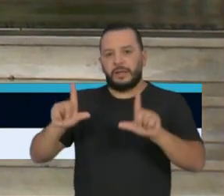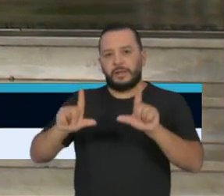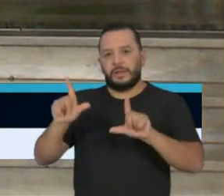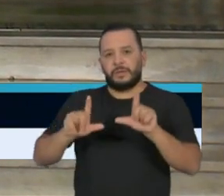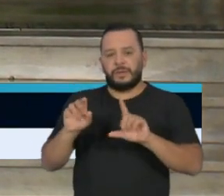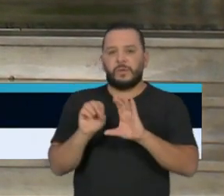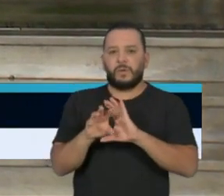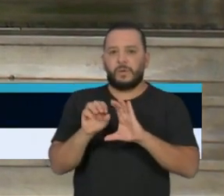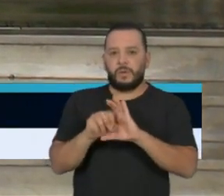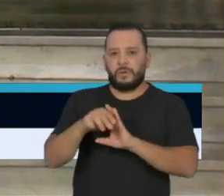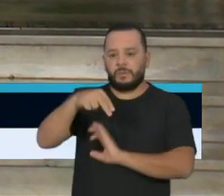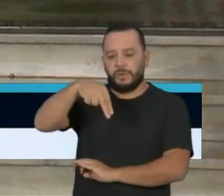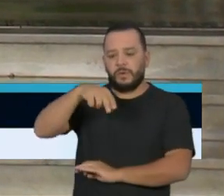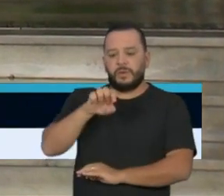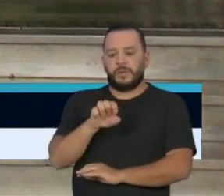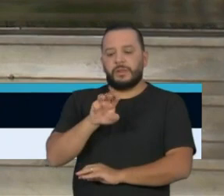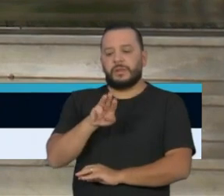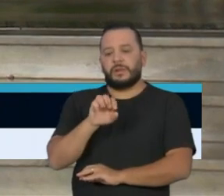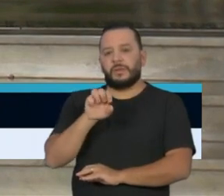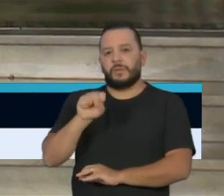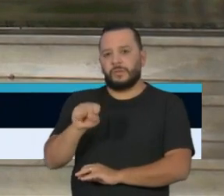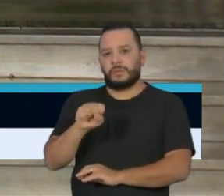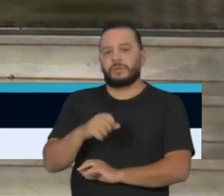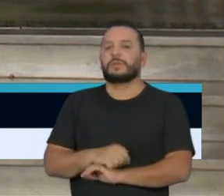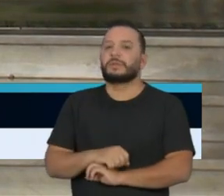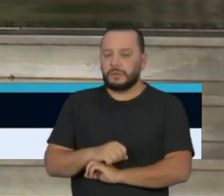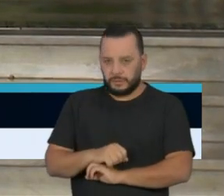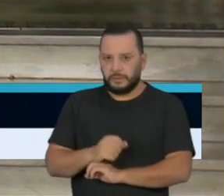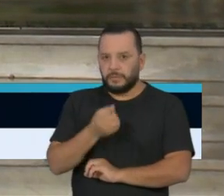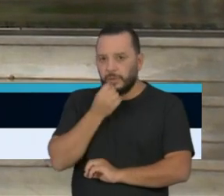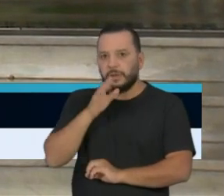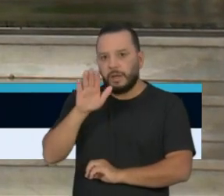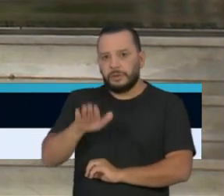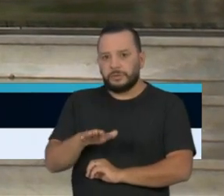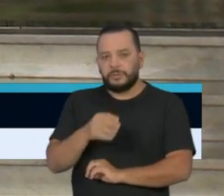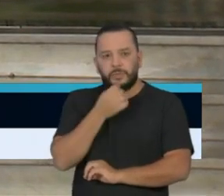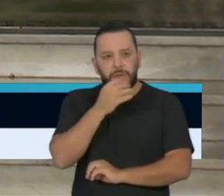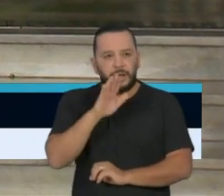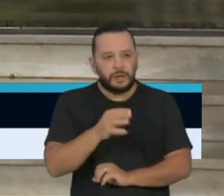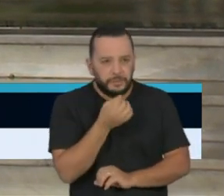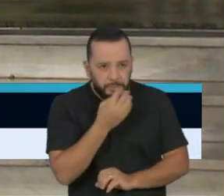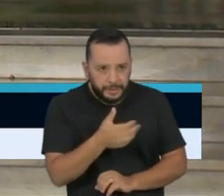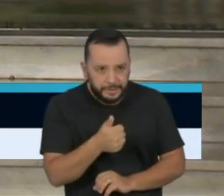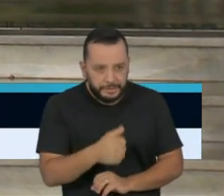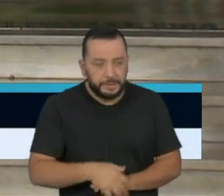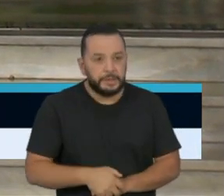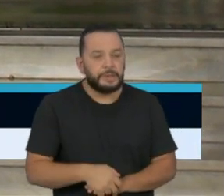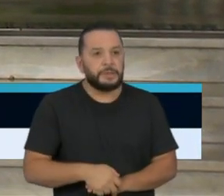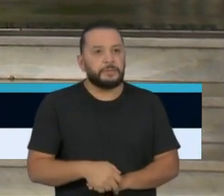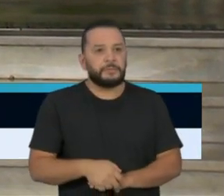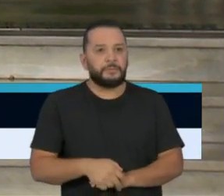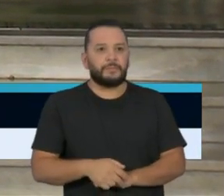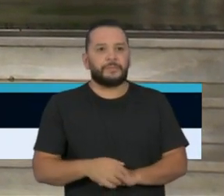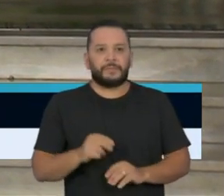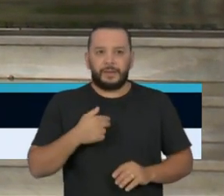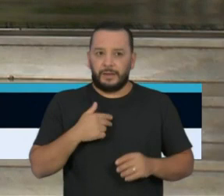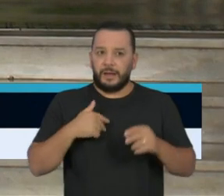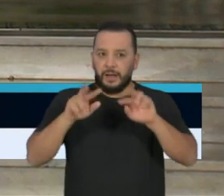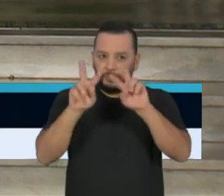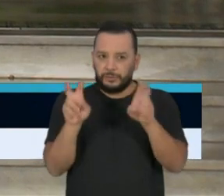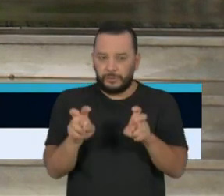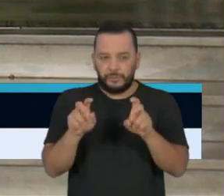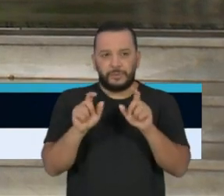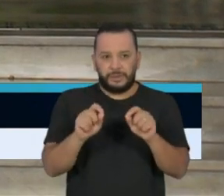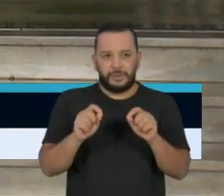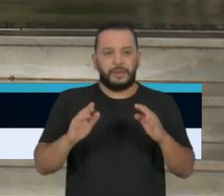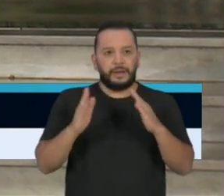Will, boa tarde. Sua pergunta, por favor. Boa tarde, tudo bem? Eu vou retomar o assunto do isolamento